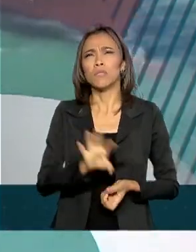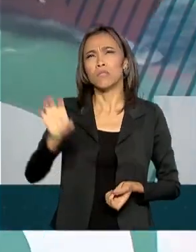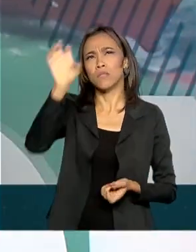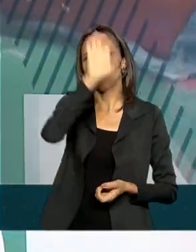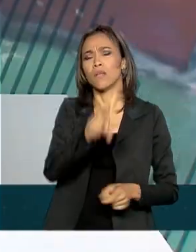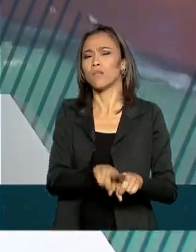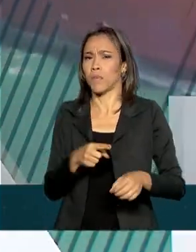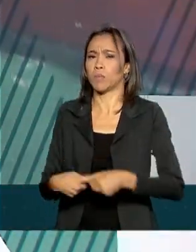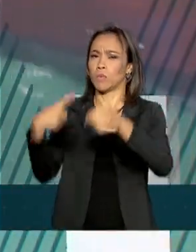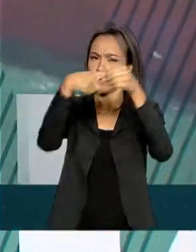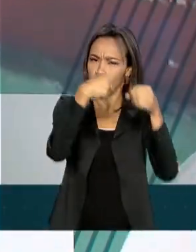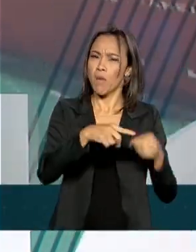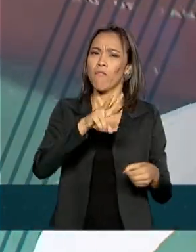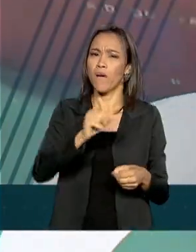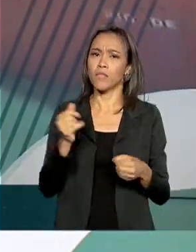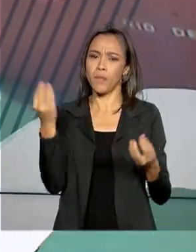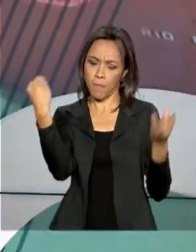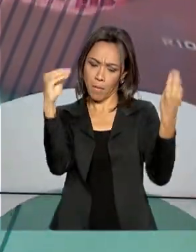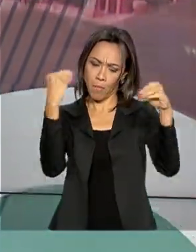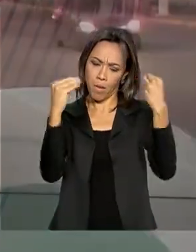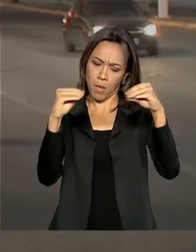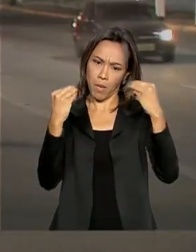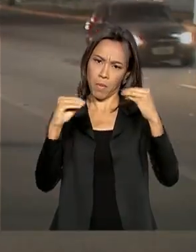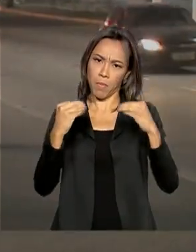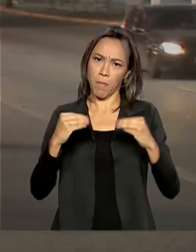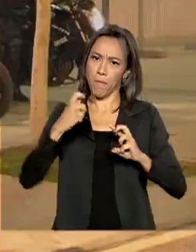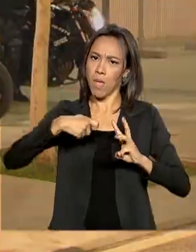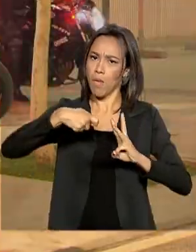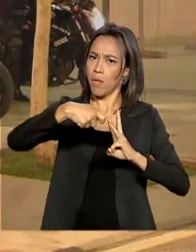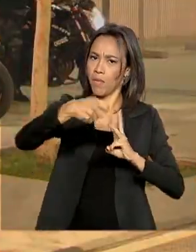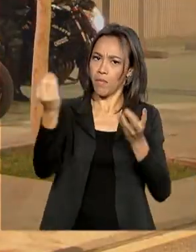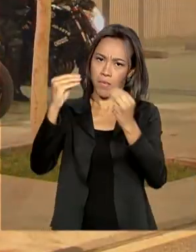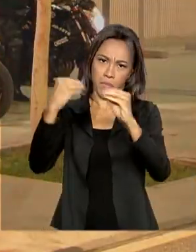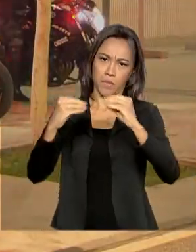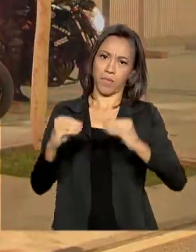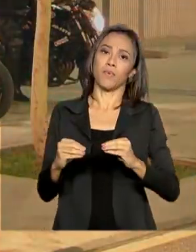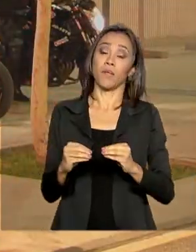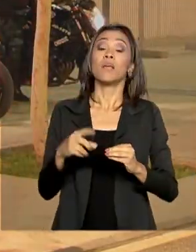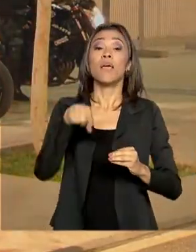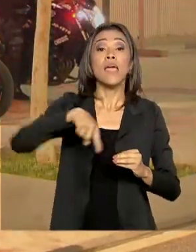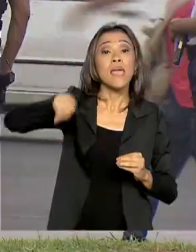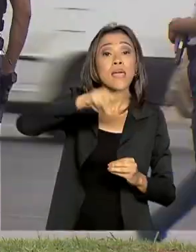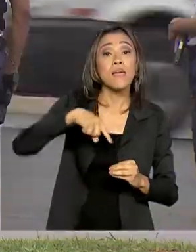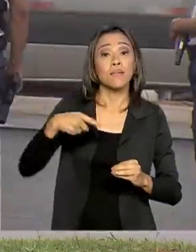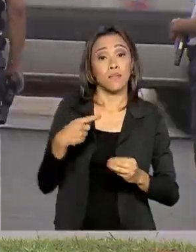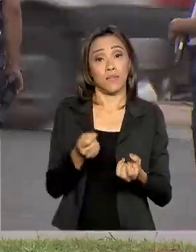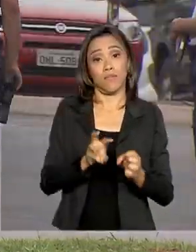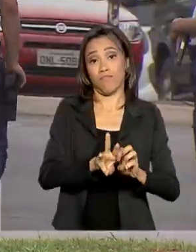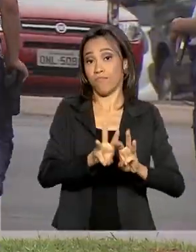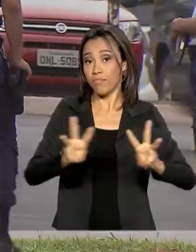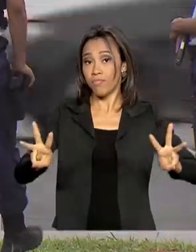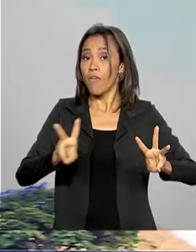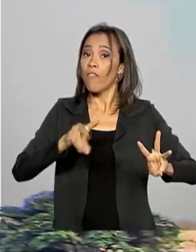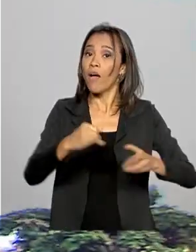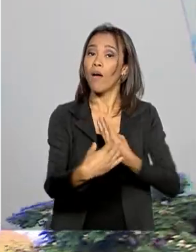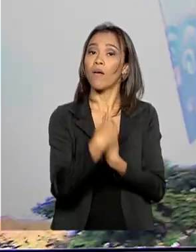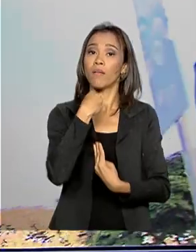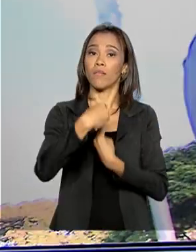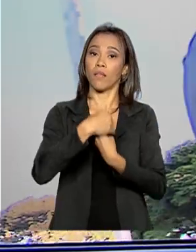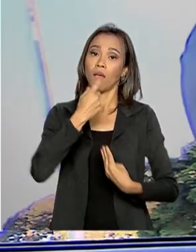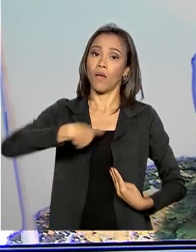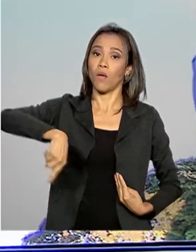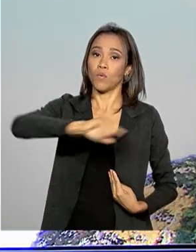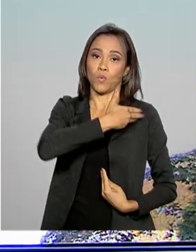municípios vão ser atualizados mensalmente. O site vai auxiliar os governos na definição de políticas públicas de